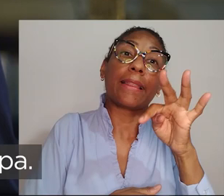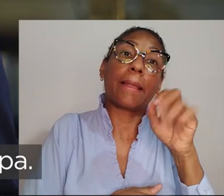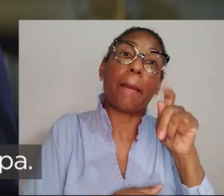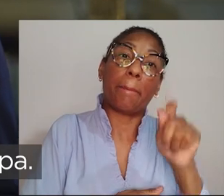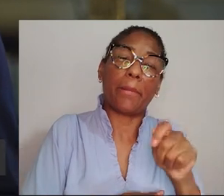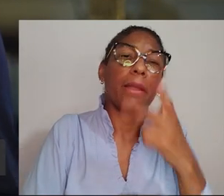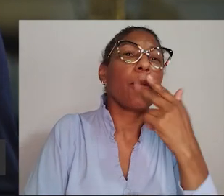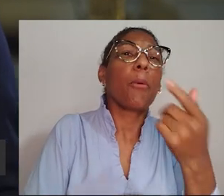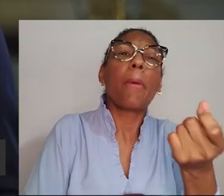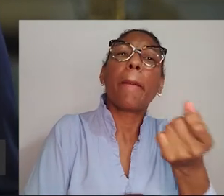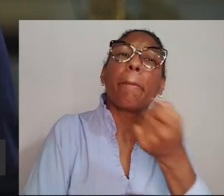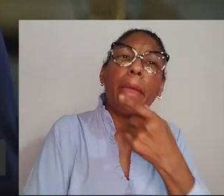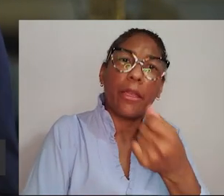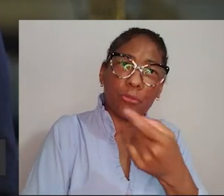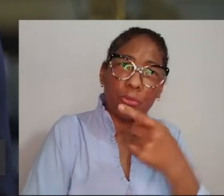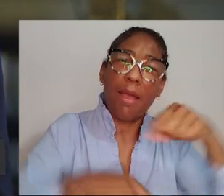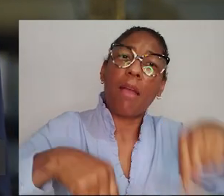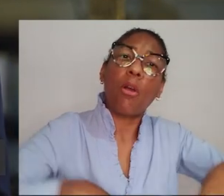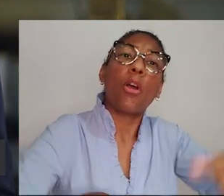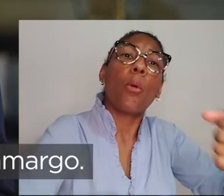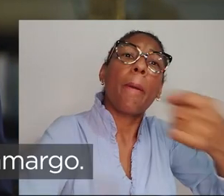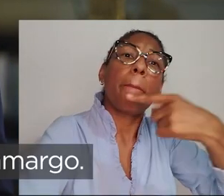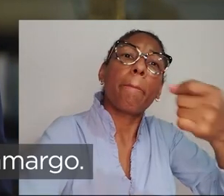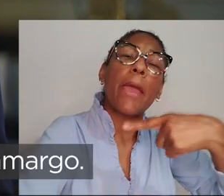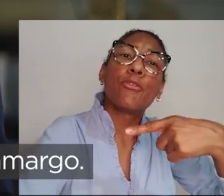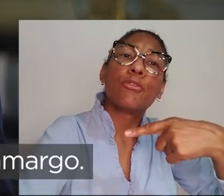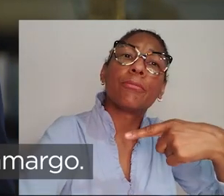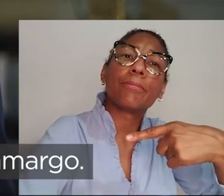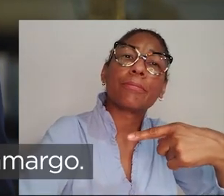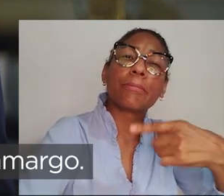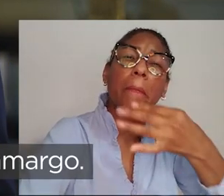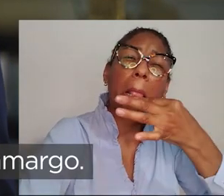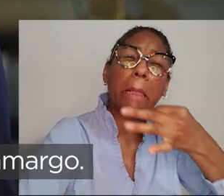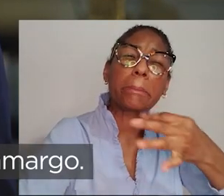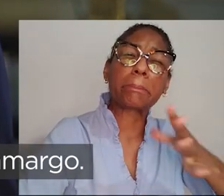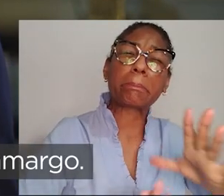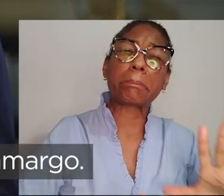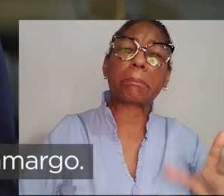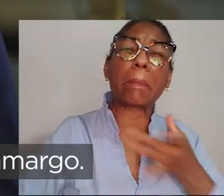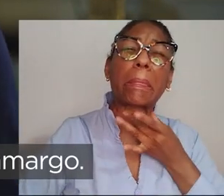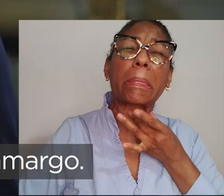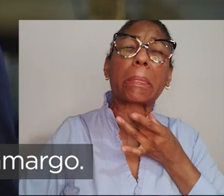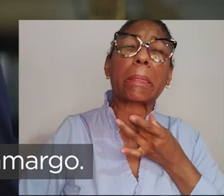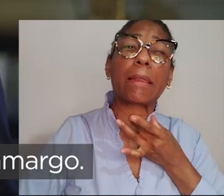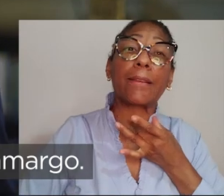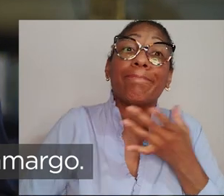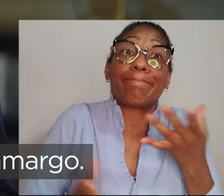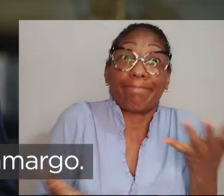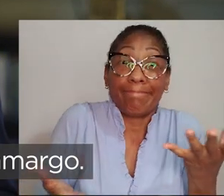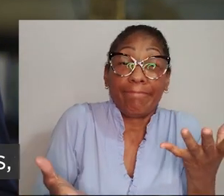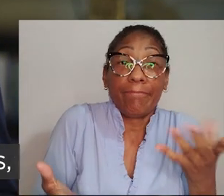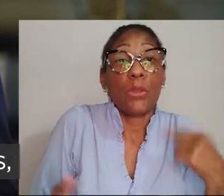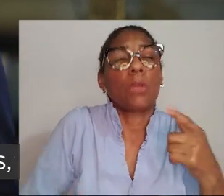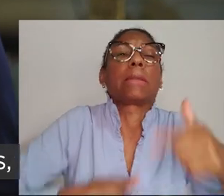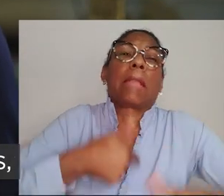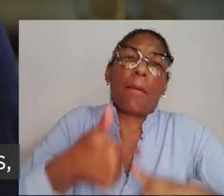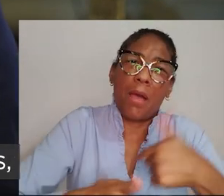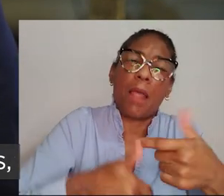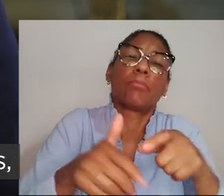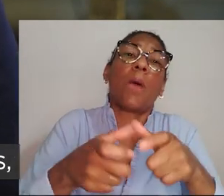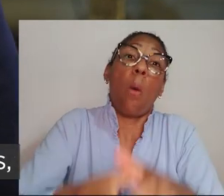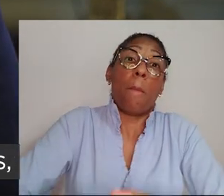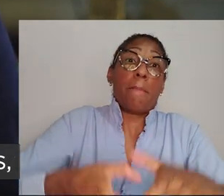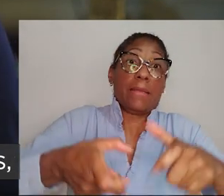etapa. É realmente como se fosse um remédio. E agora chegou o tempo de um remédio mais amargo. Nós seguimos